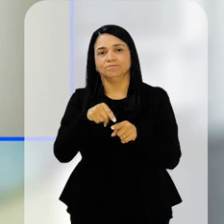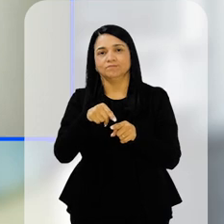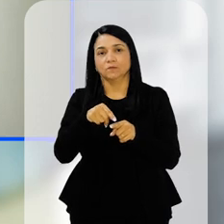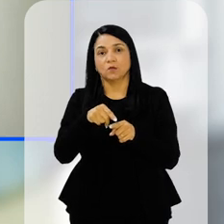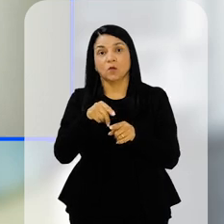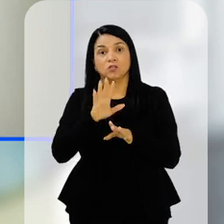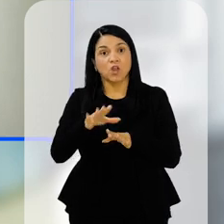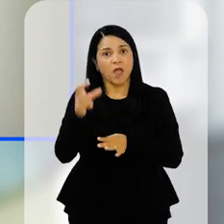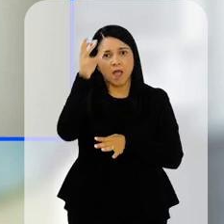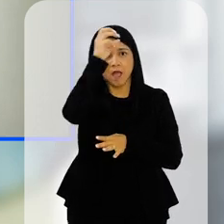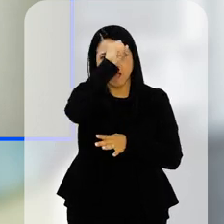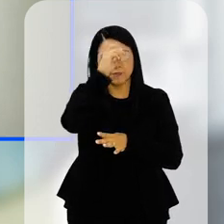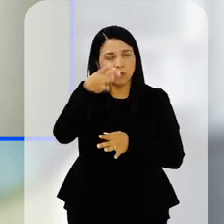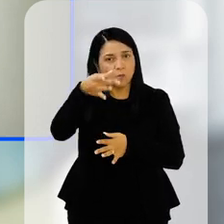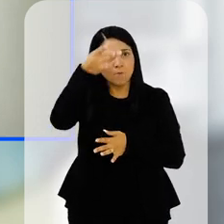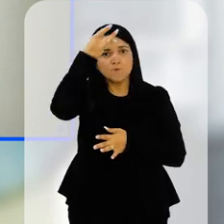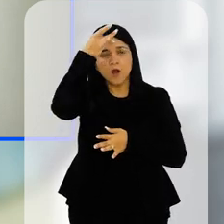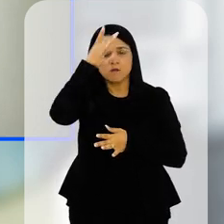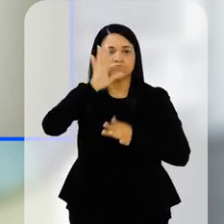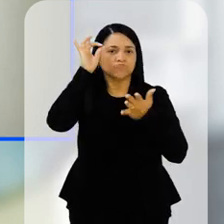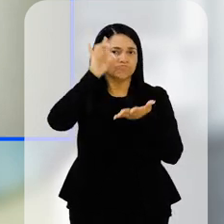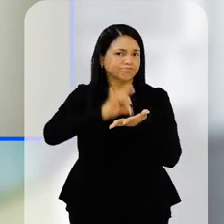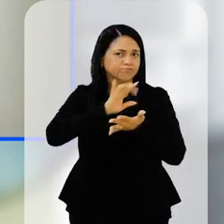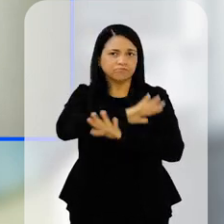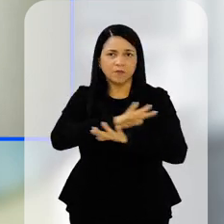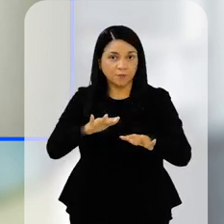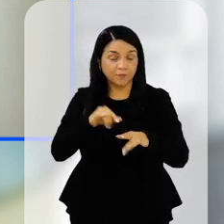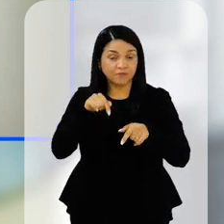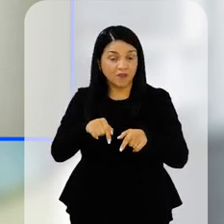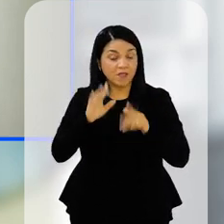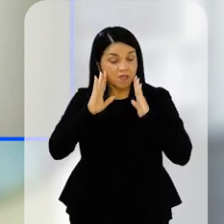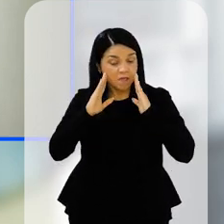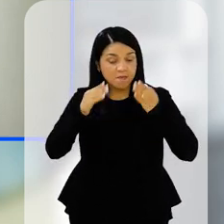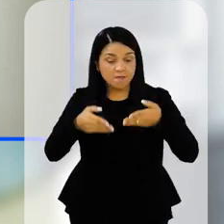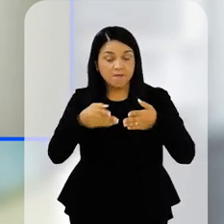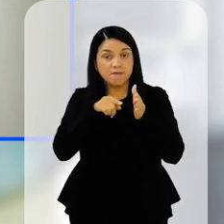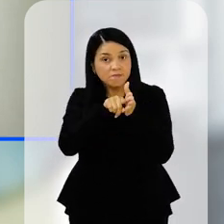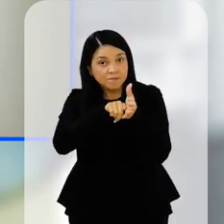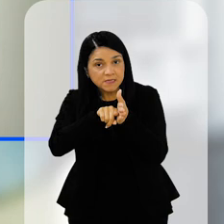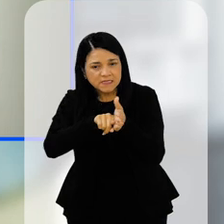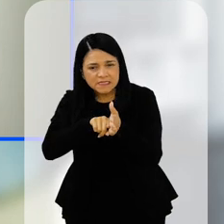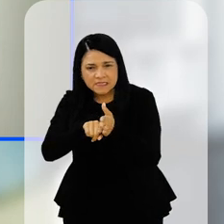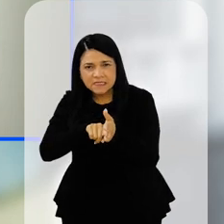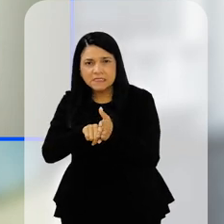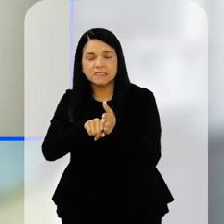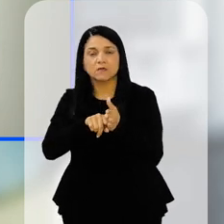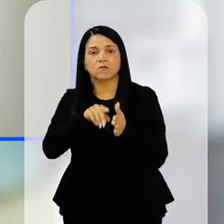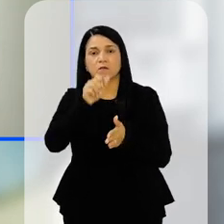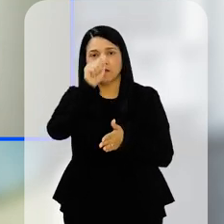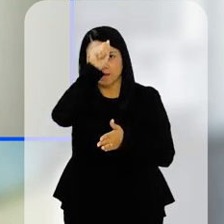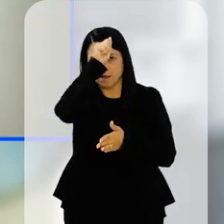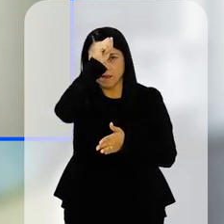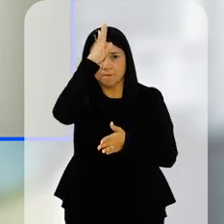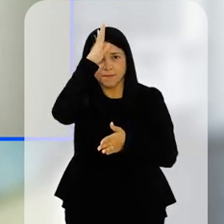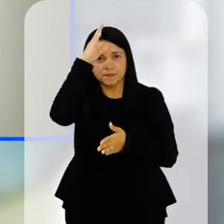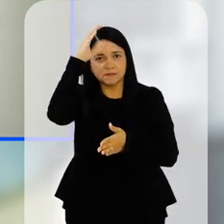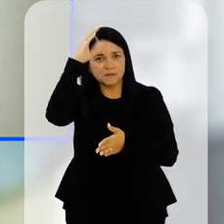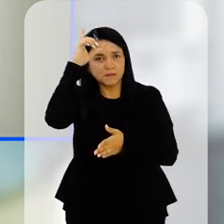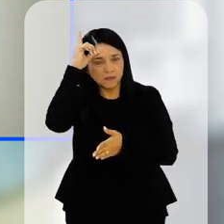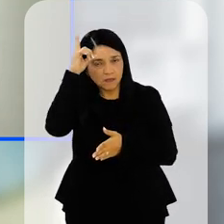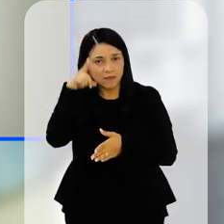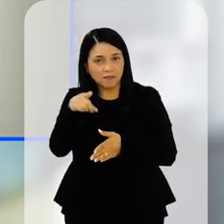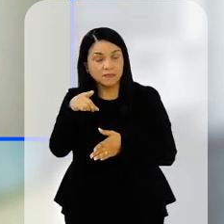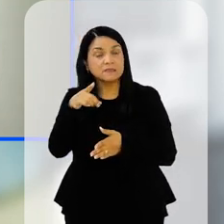aprendido, está aprendido, está consolidado. Então, no nosso caso aqui específico, dessa pesquisa específica que lida com alfabetização, a gente